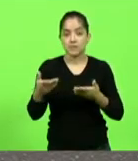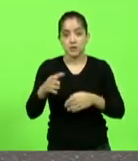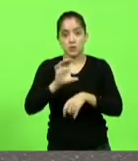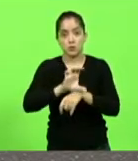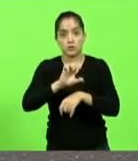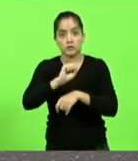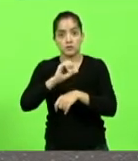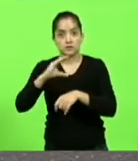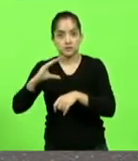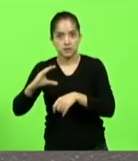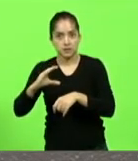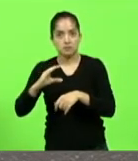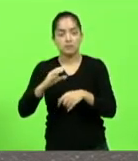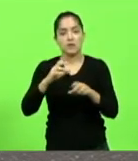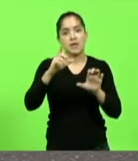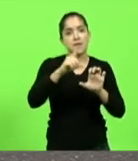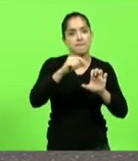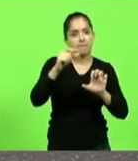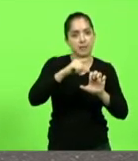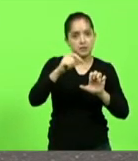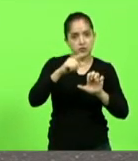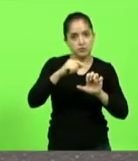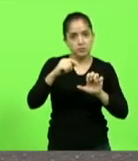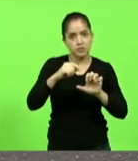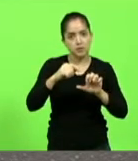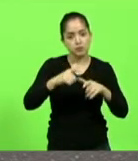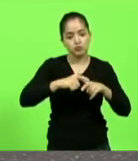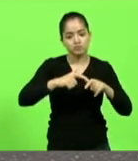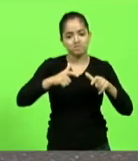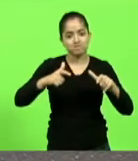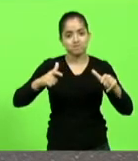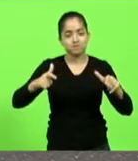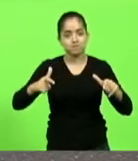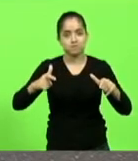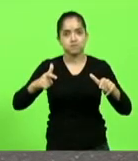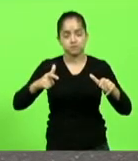dos maiores empreendimentos do nosso estado